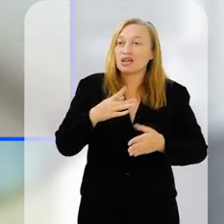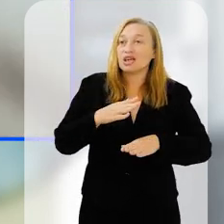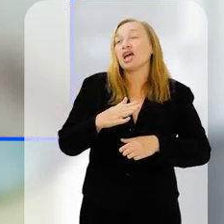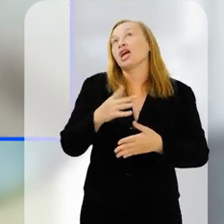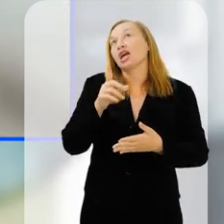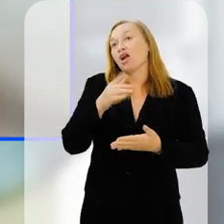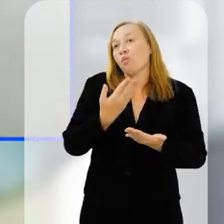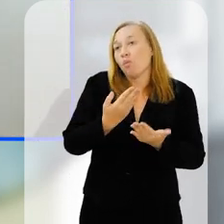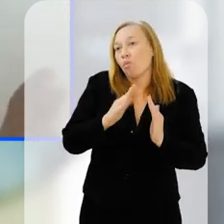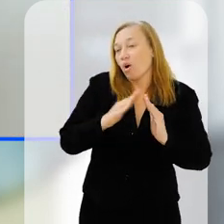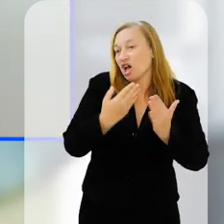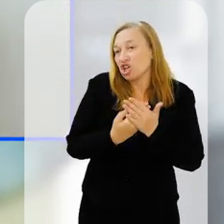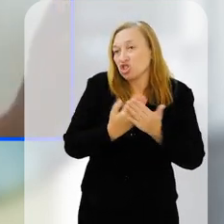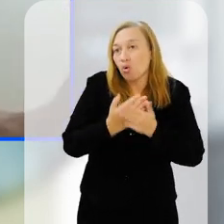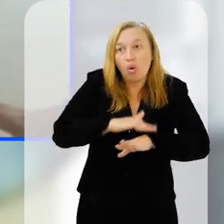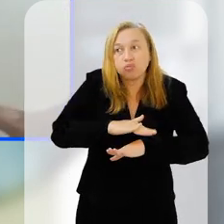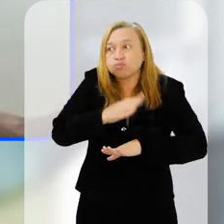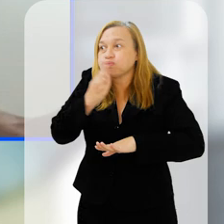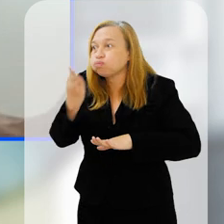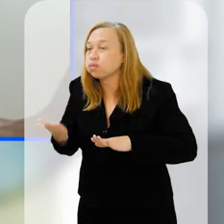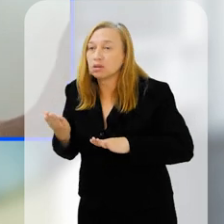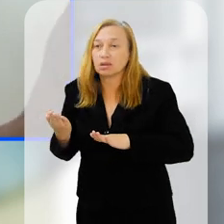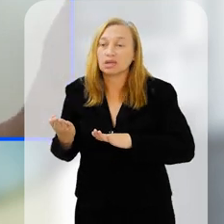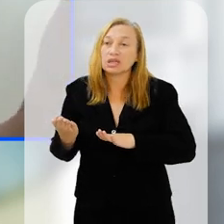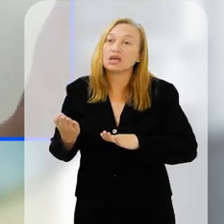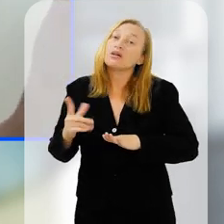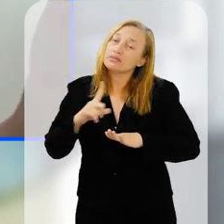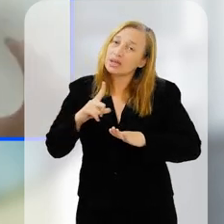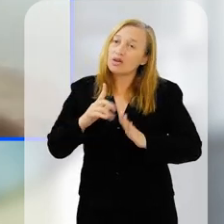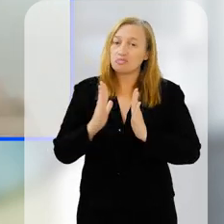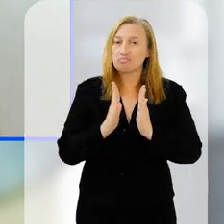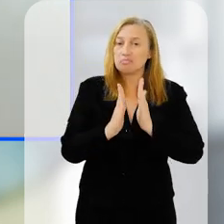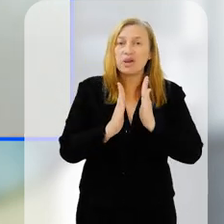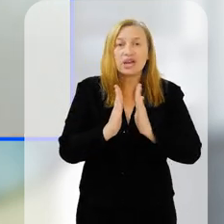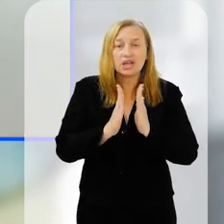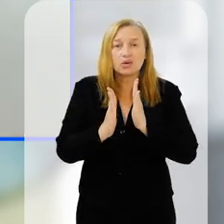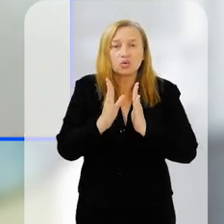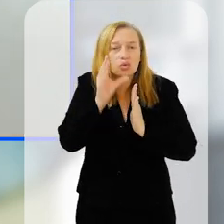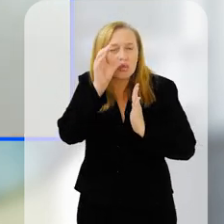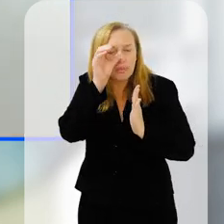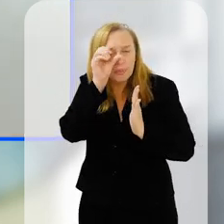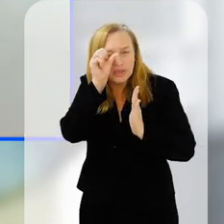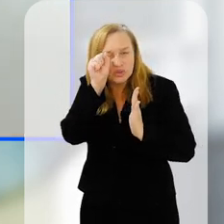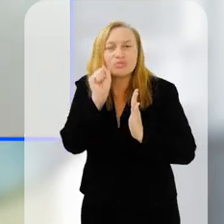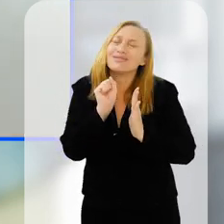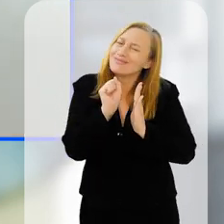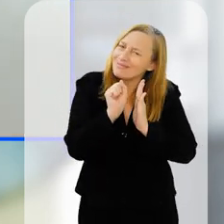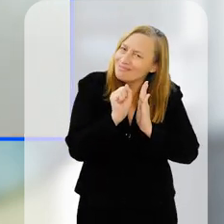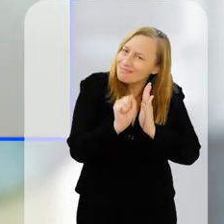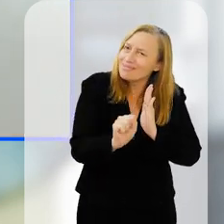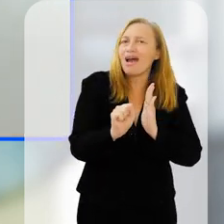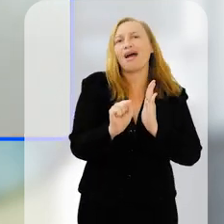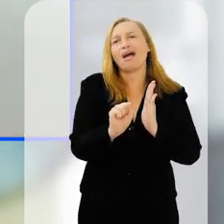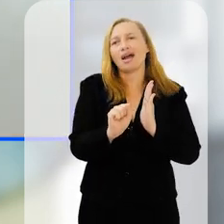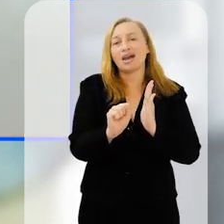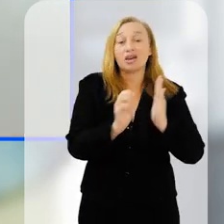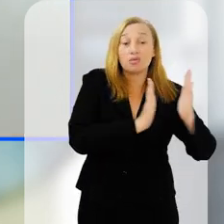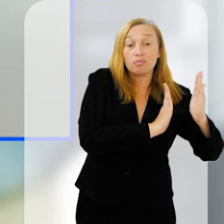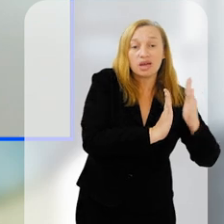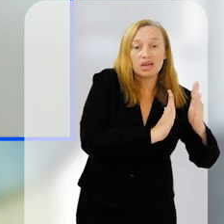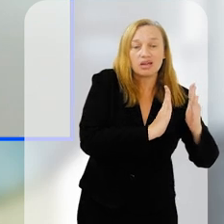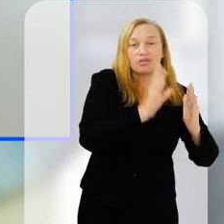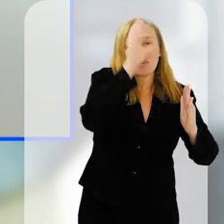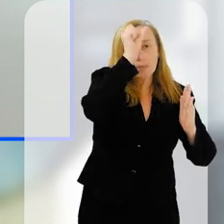considerando que é uma escola de tempo integral, você já tem tempo ali para as atividades, você destinar um pedaço daquele horário para a